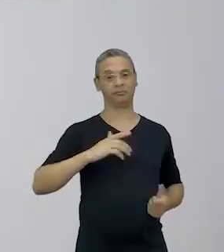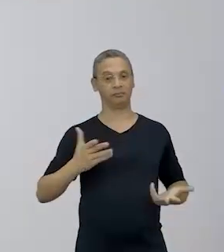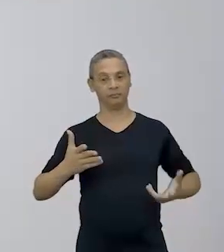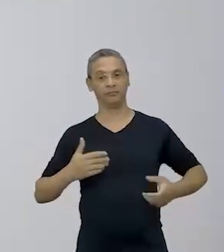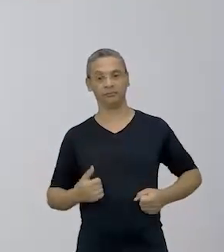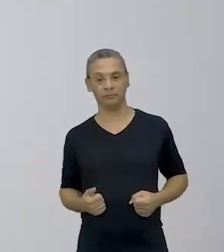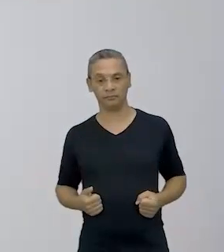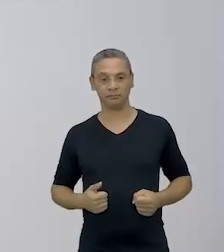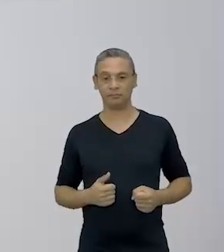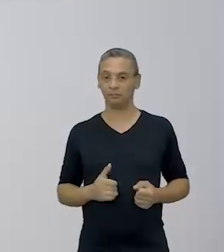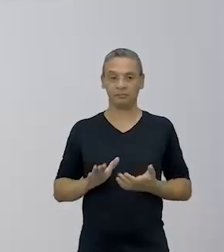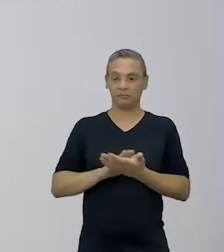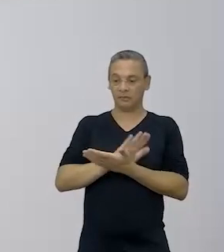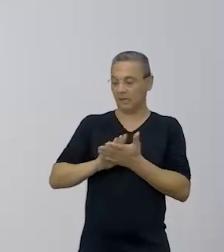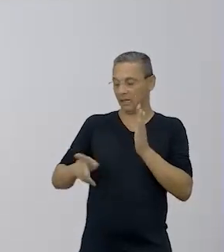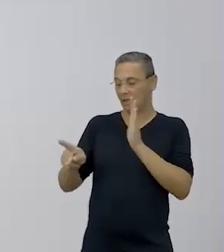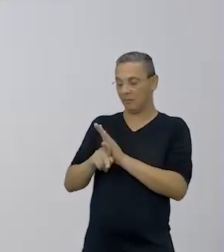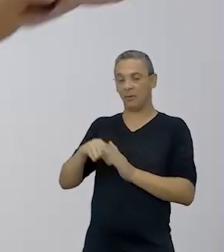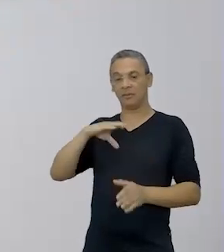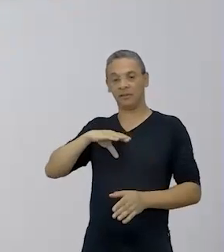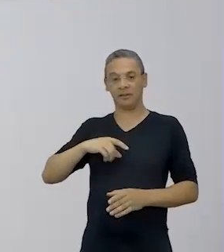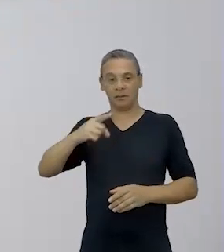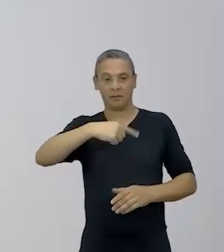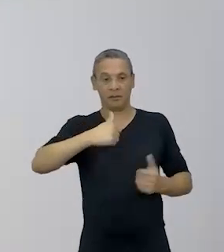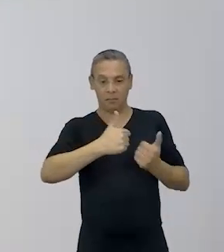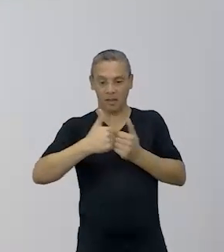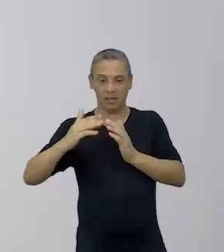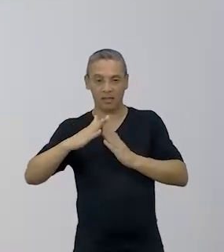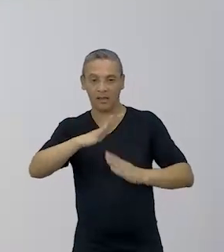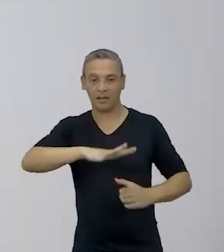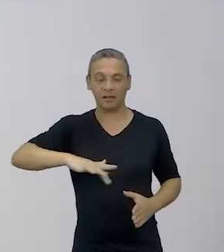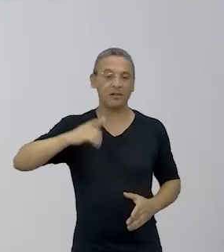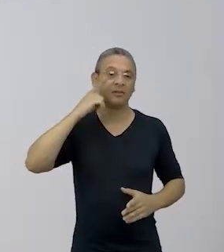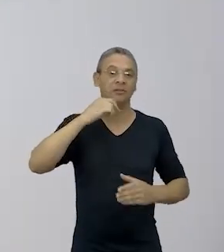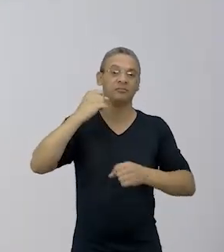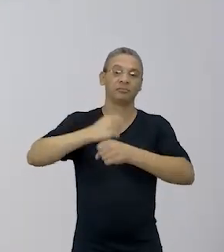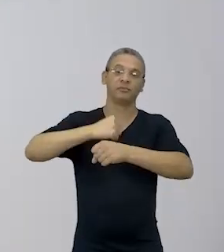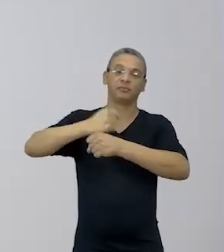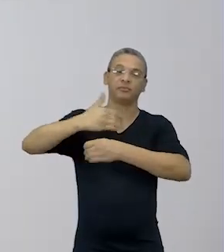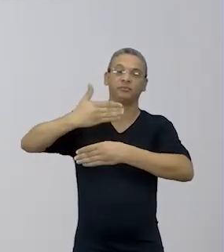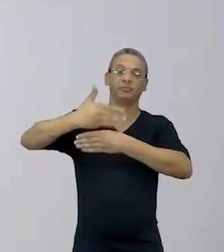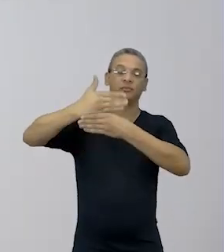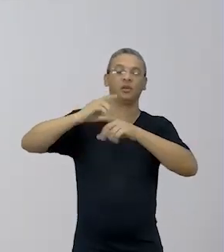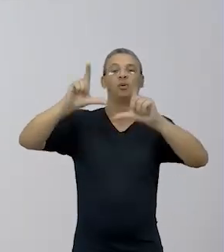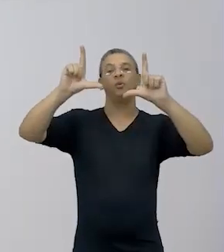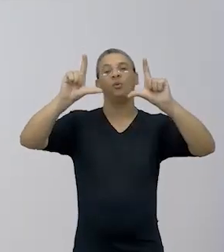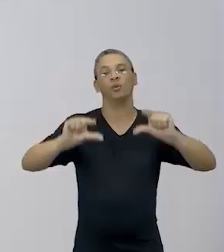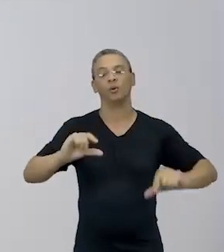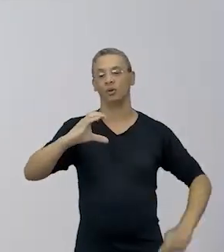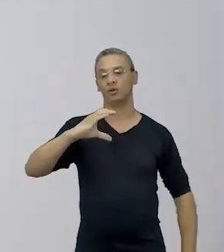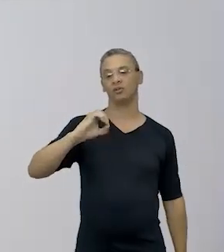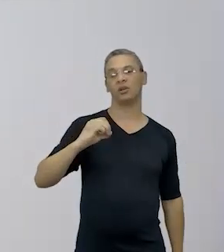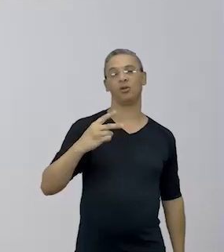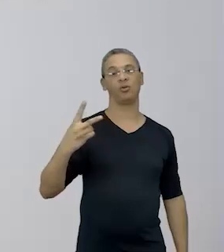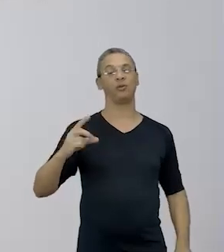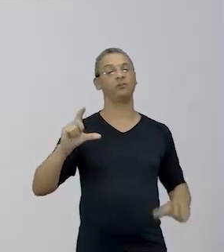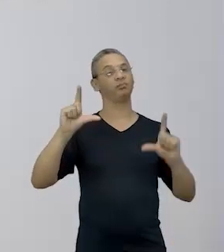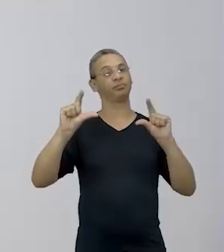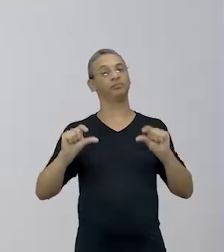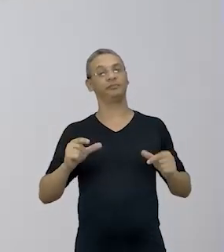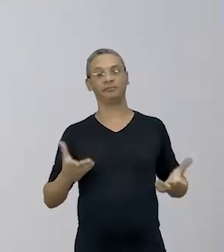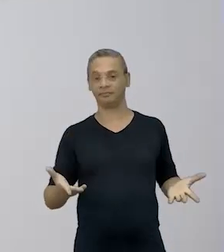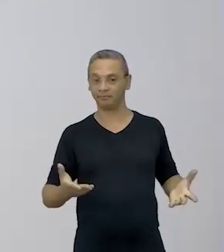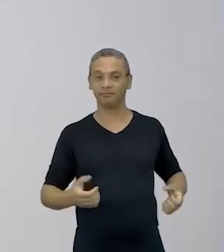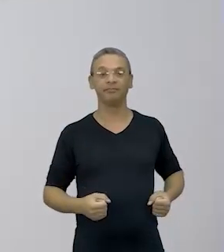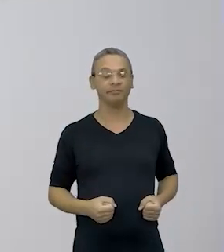que tem em volta. Não vai vir nada da cidade, não vai vir nada de lugar nenhum. E aí você reduz o quê? A emissão de CO2, porque não tem transporte. Que